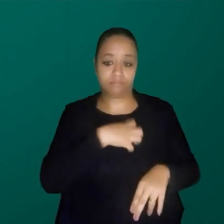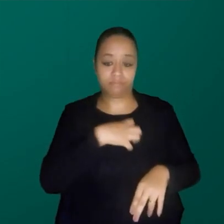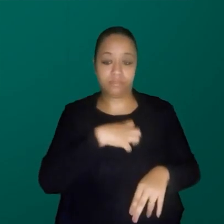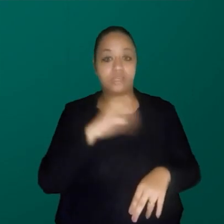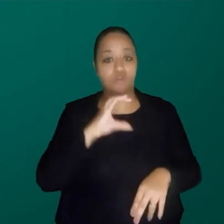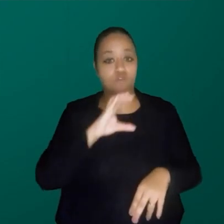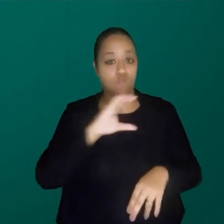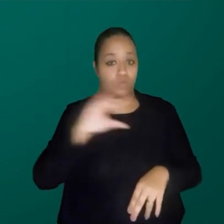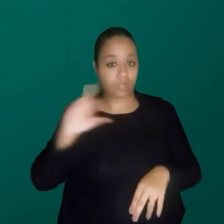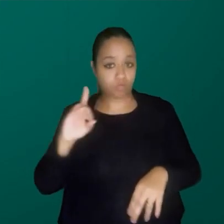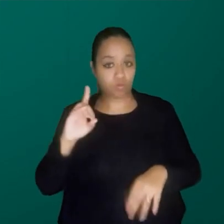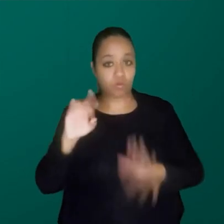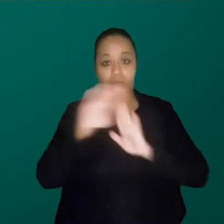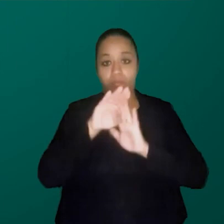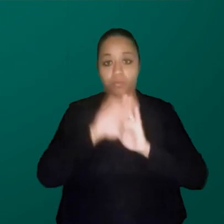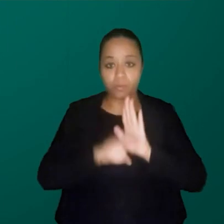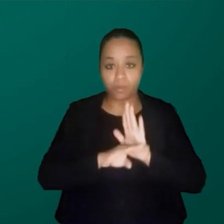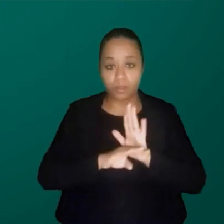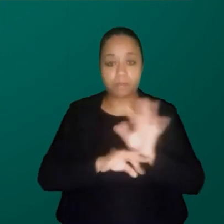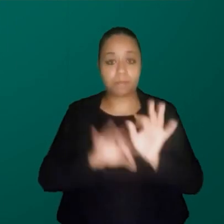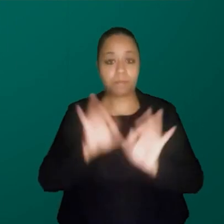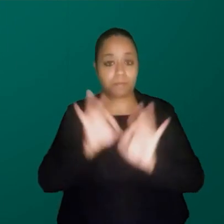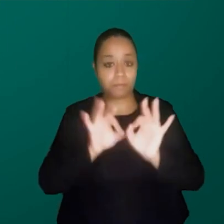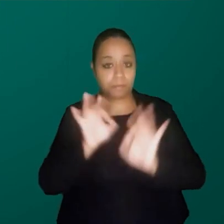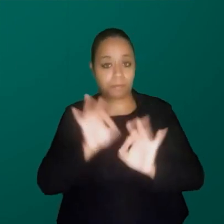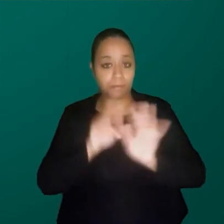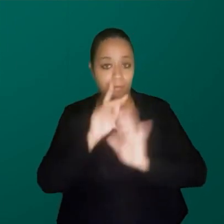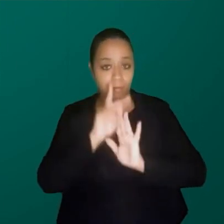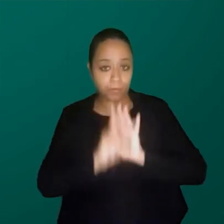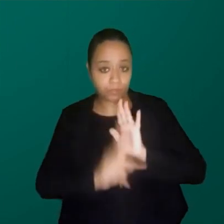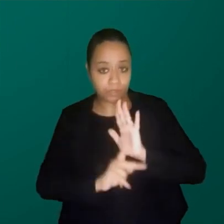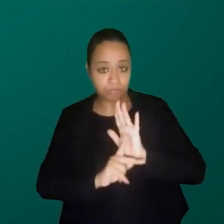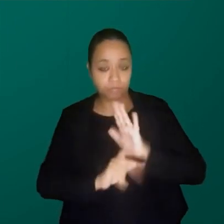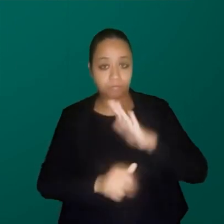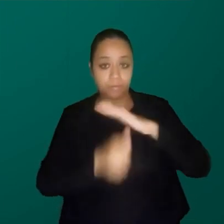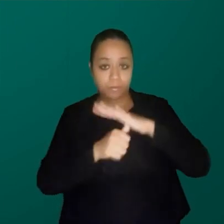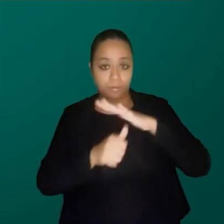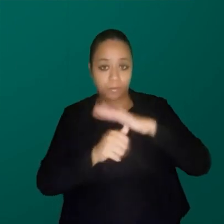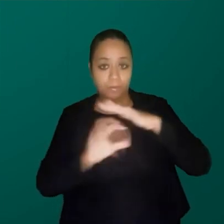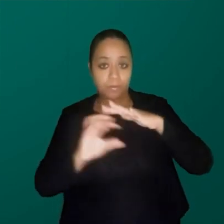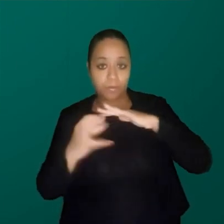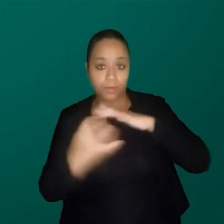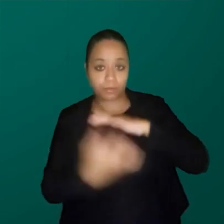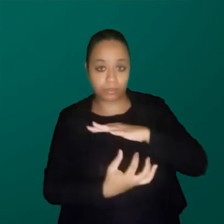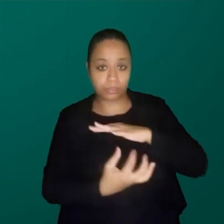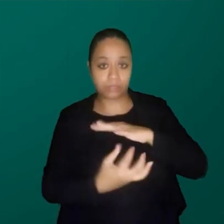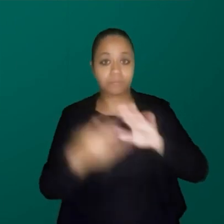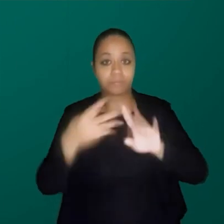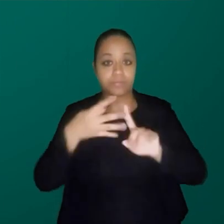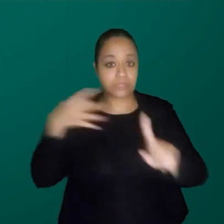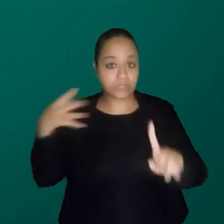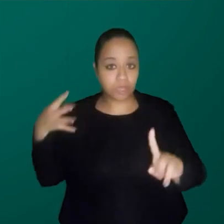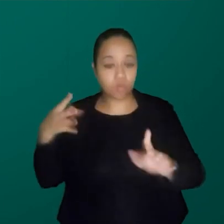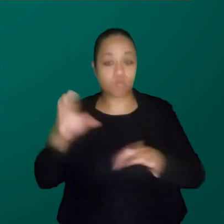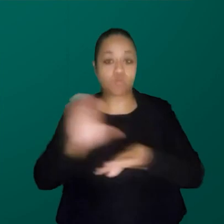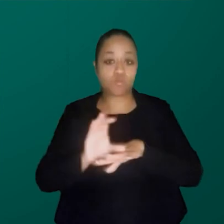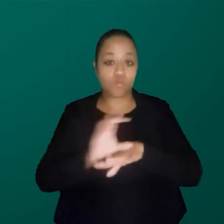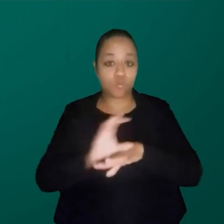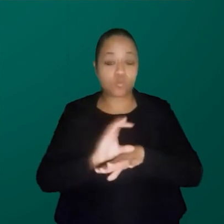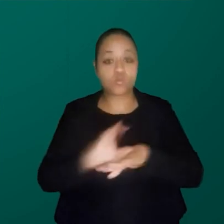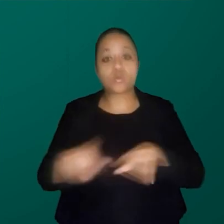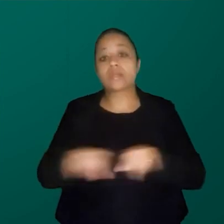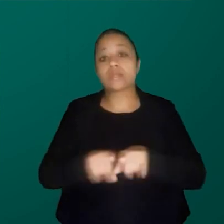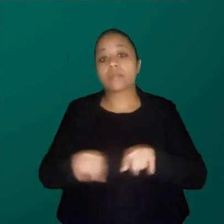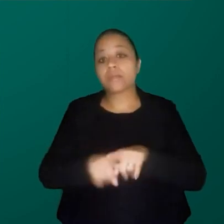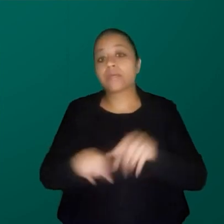coordenadora de programas e projetos na Pró-Reitoria de Extensão. Eu faço parte também de uma rede